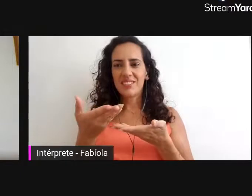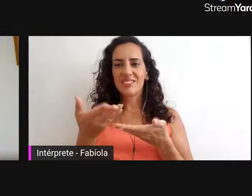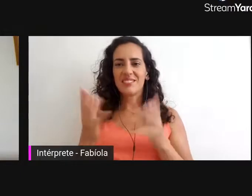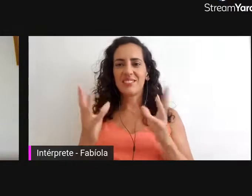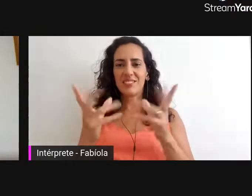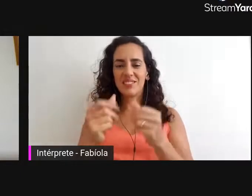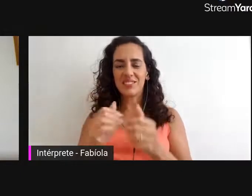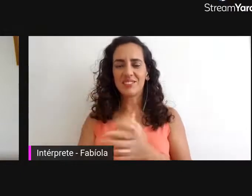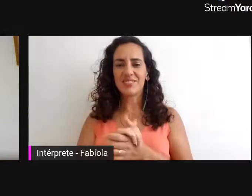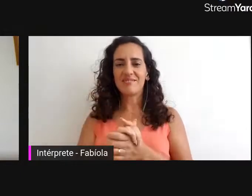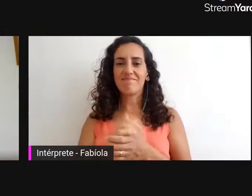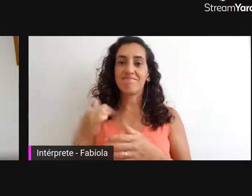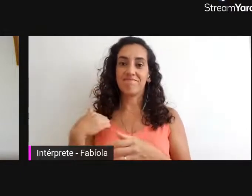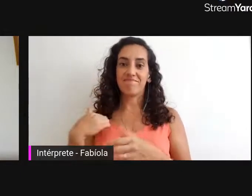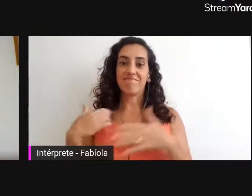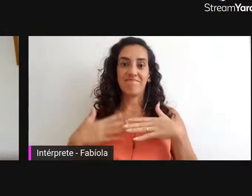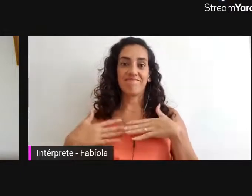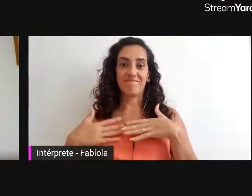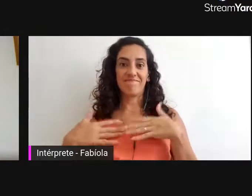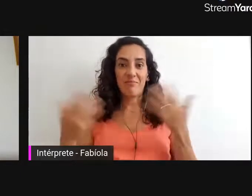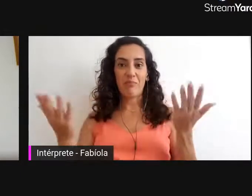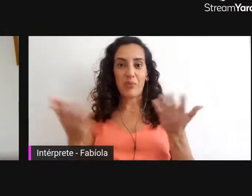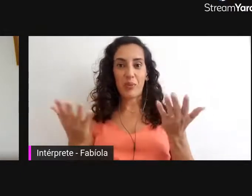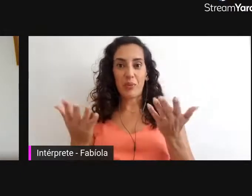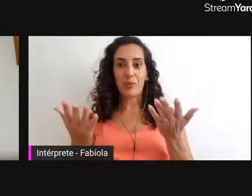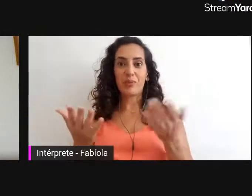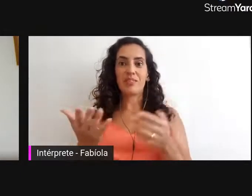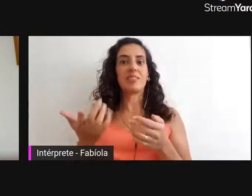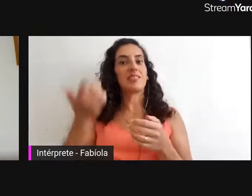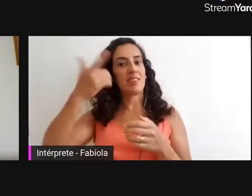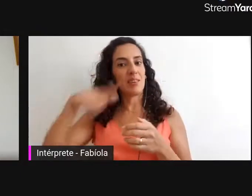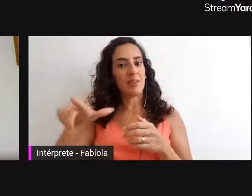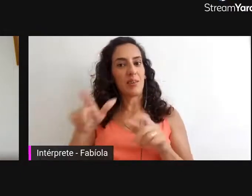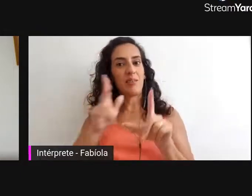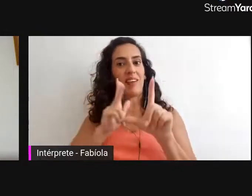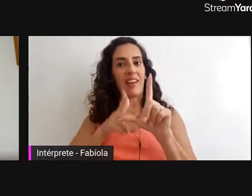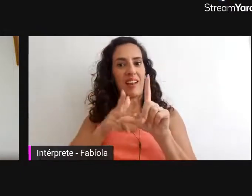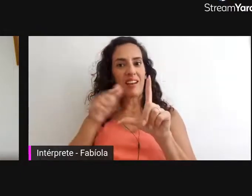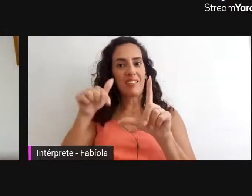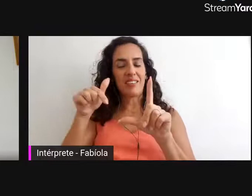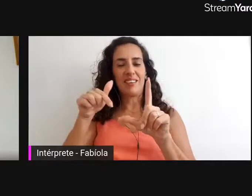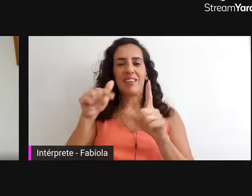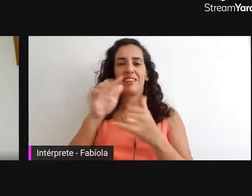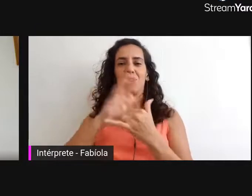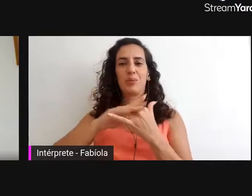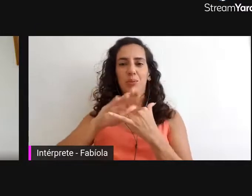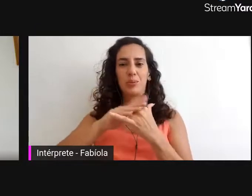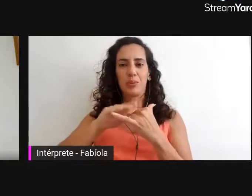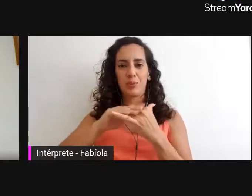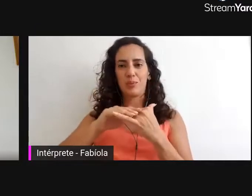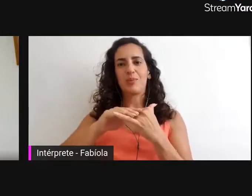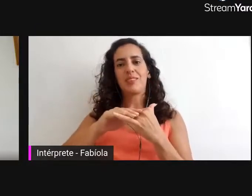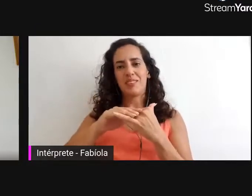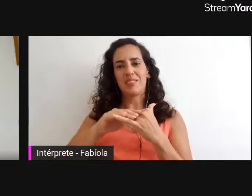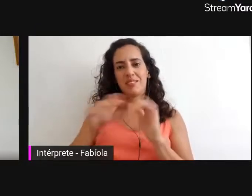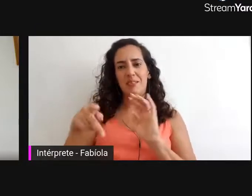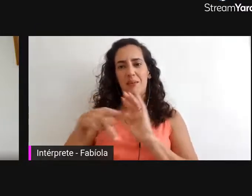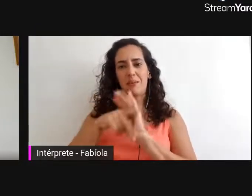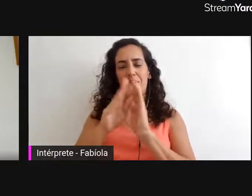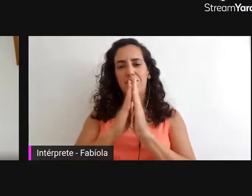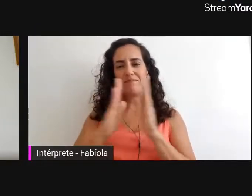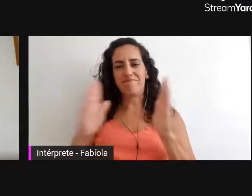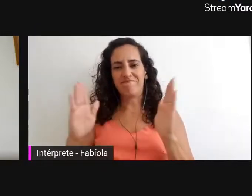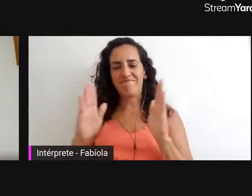Então, é com prazer que oferecemos mais uma live por nosso canal, Bíblia UFRN, no YouTube. Falando em